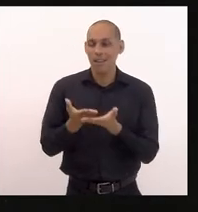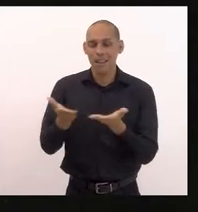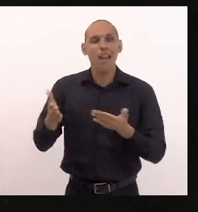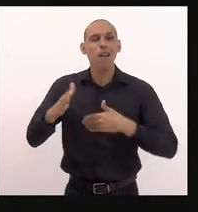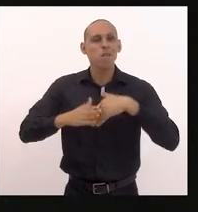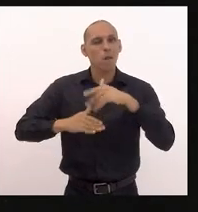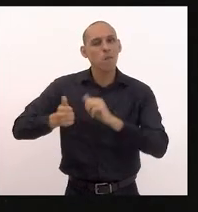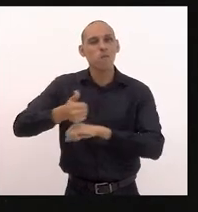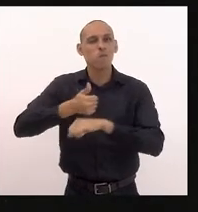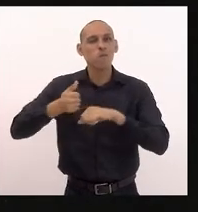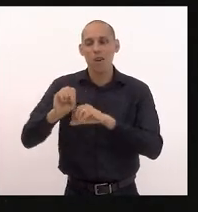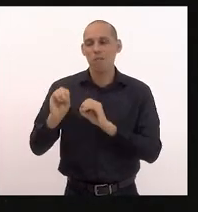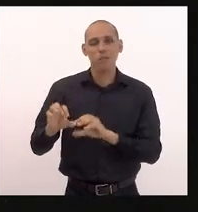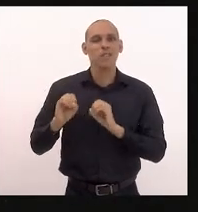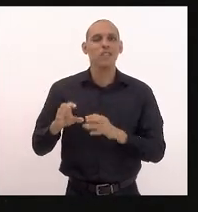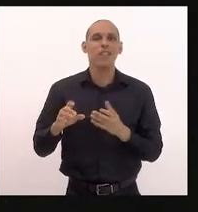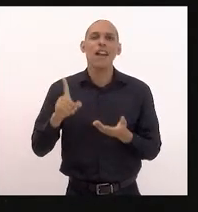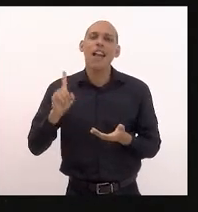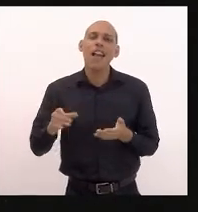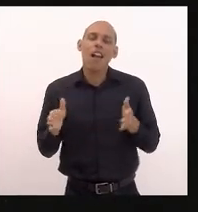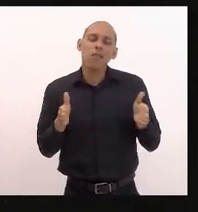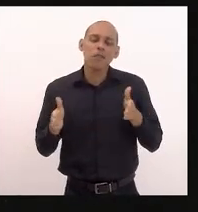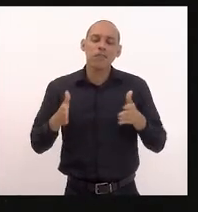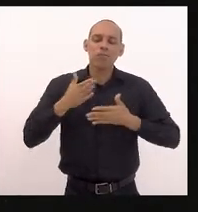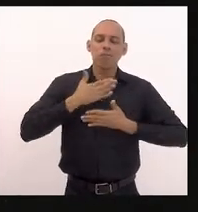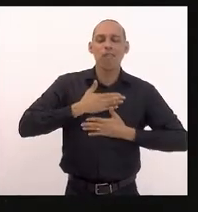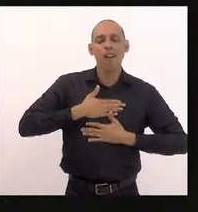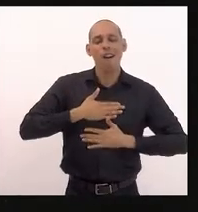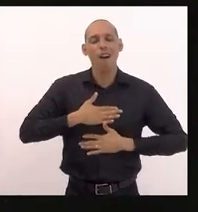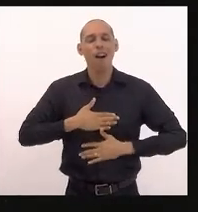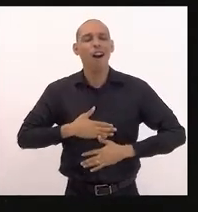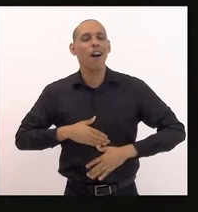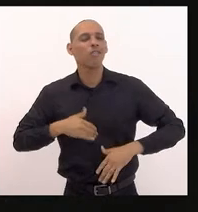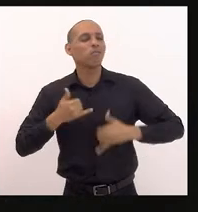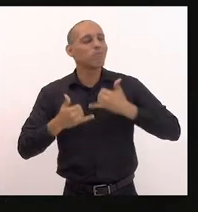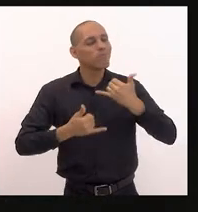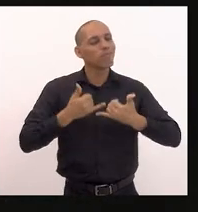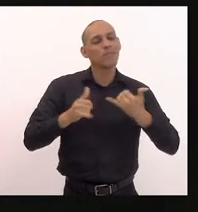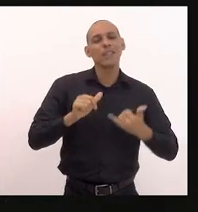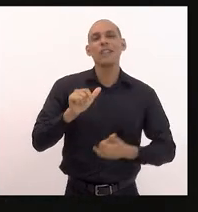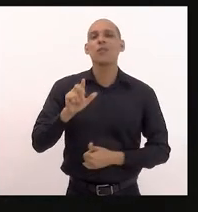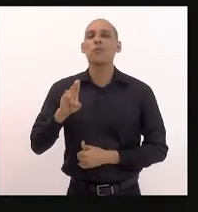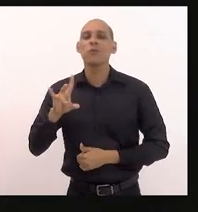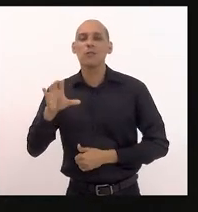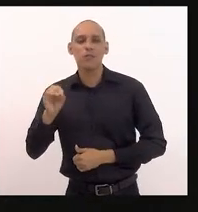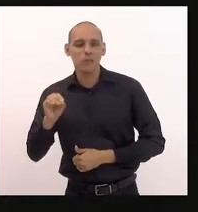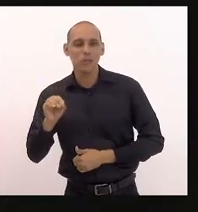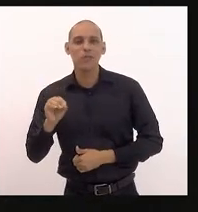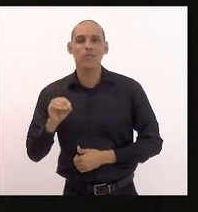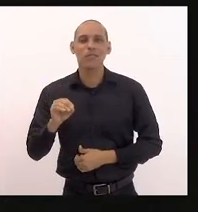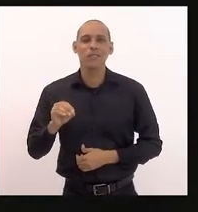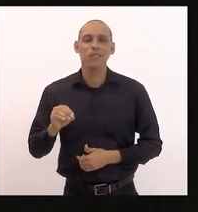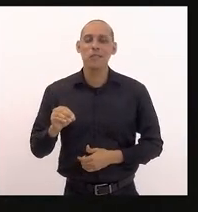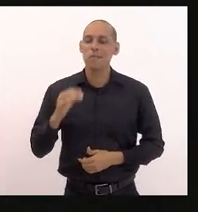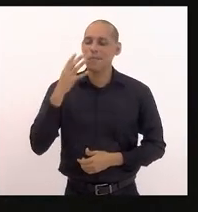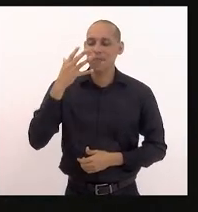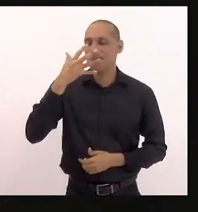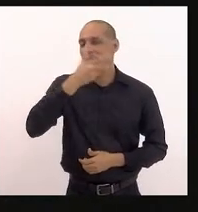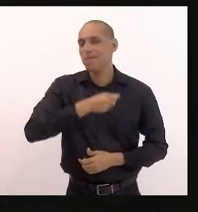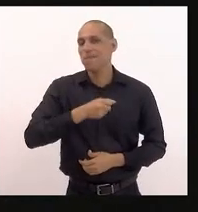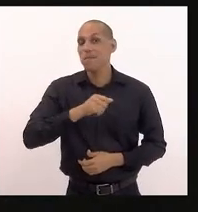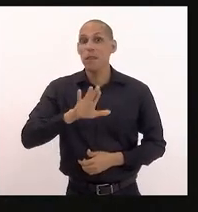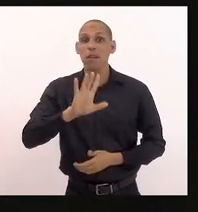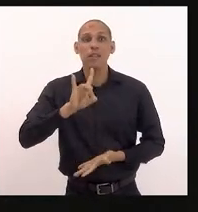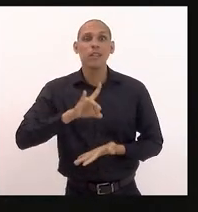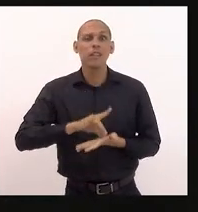da educação um momento sempre sereno um momento lúdico um momento sempre de encanto e de beleza mas